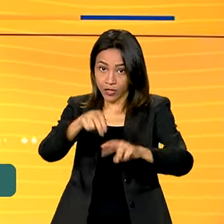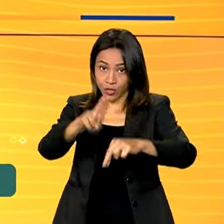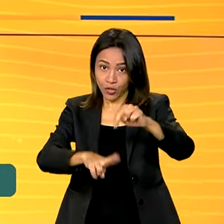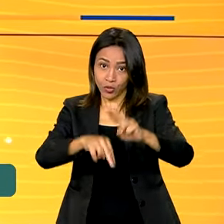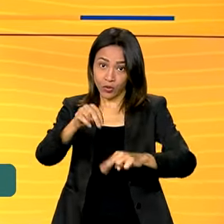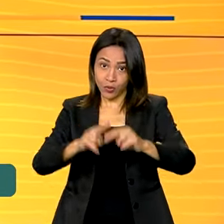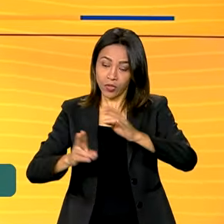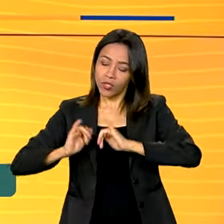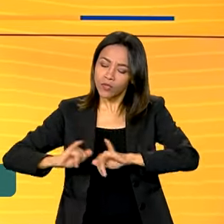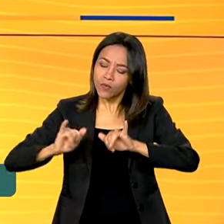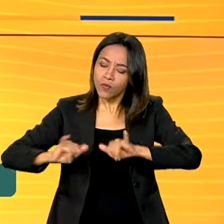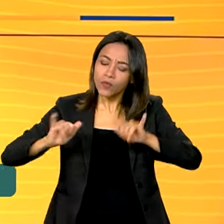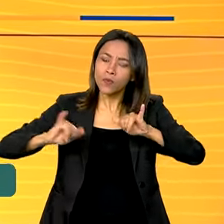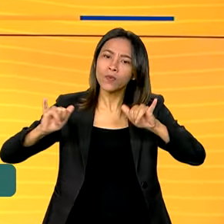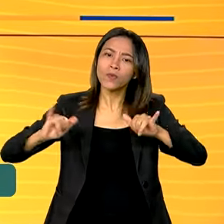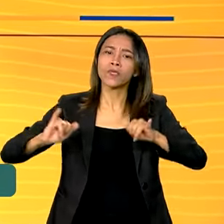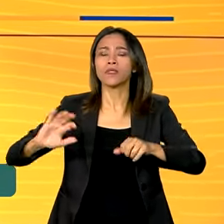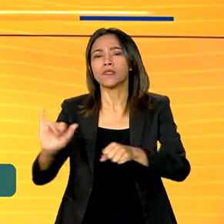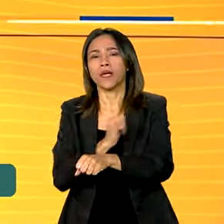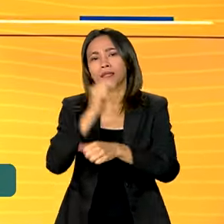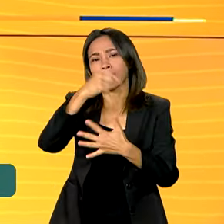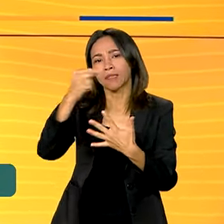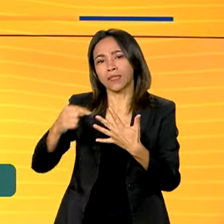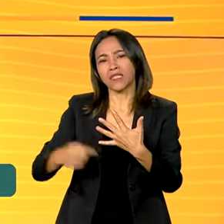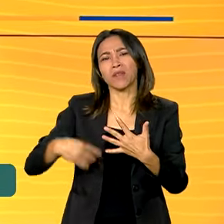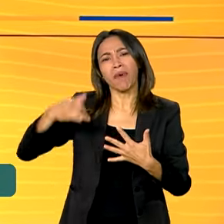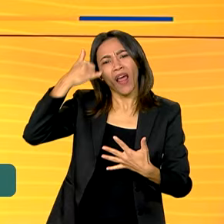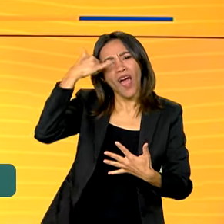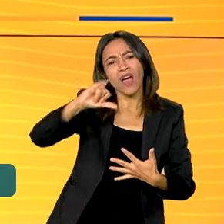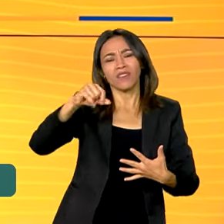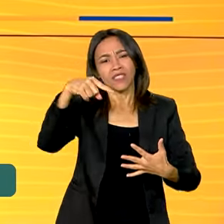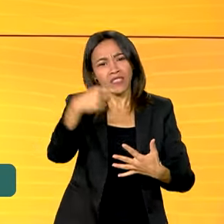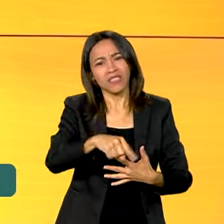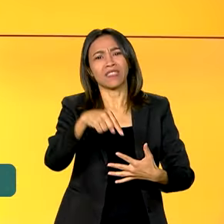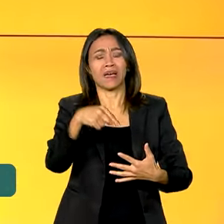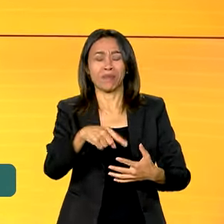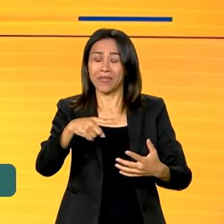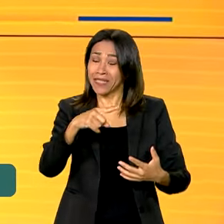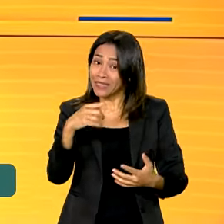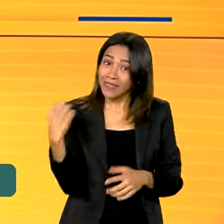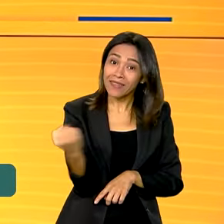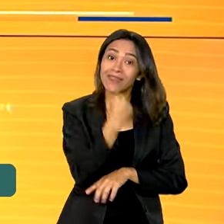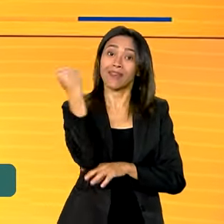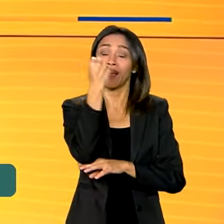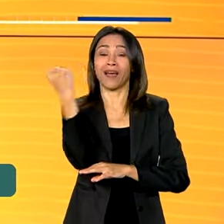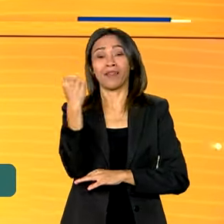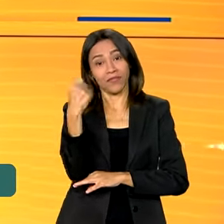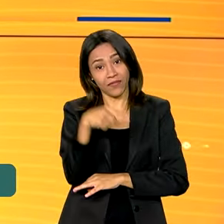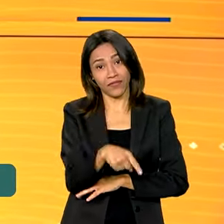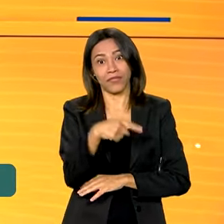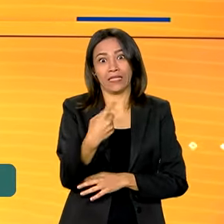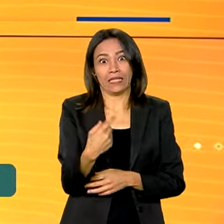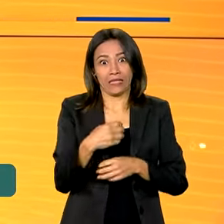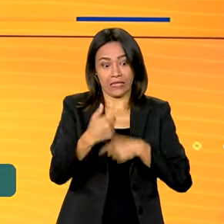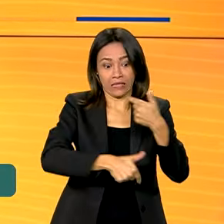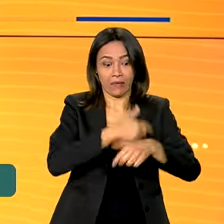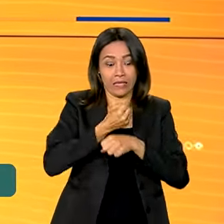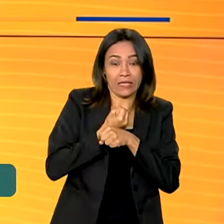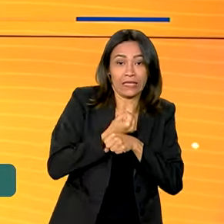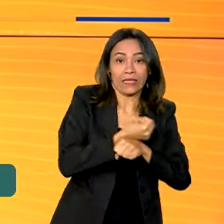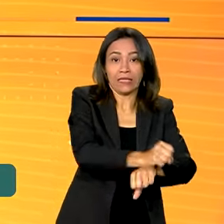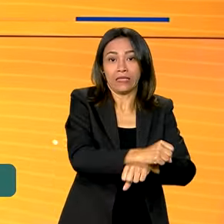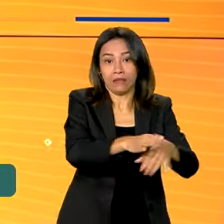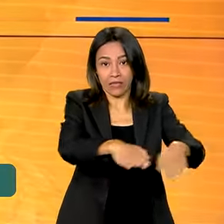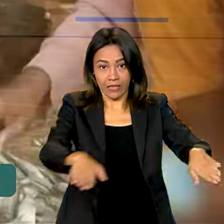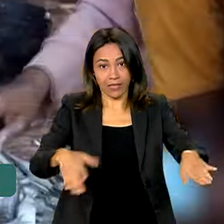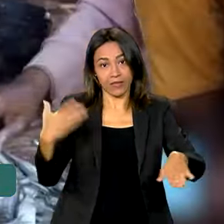reforça ações para erradicar essa grave violação de direitos contra crianças e adolescentes. A reportagem é de